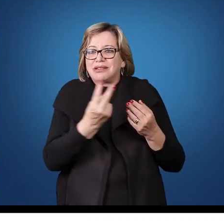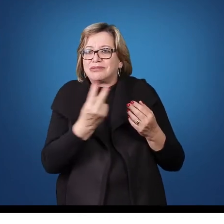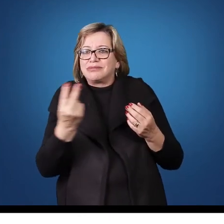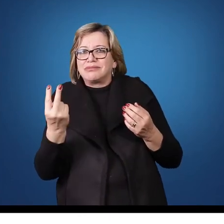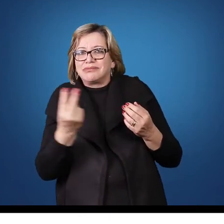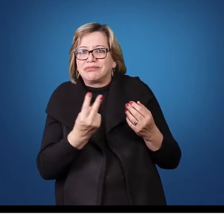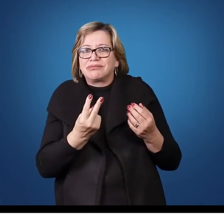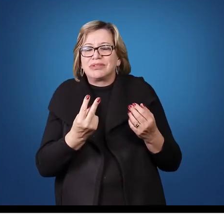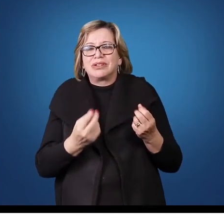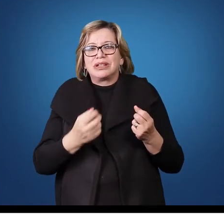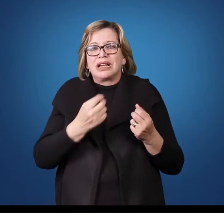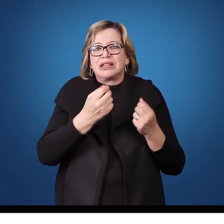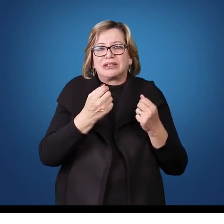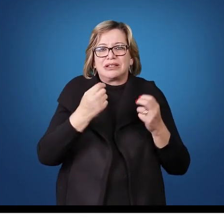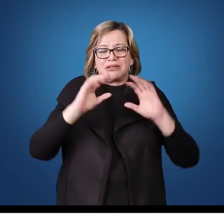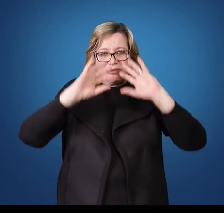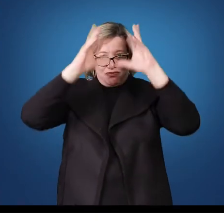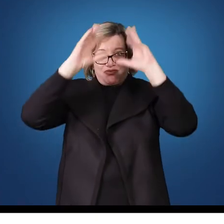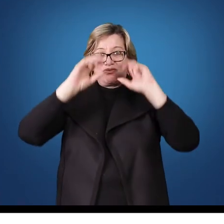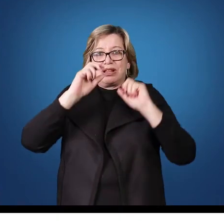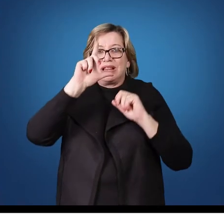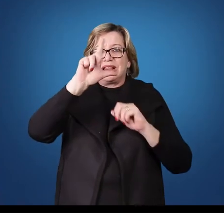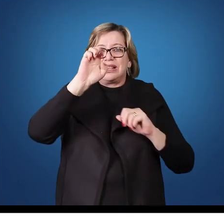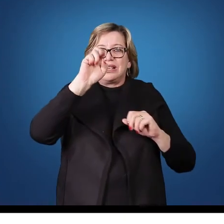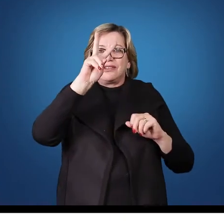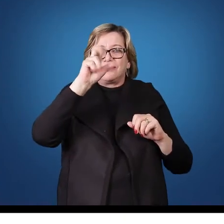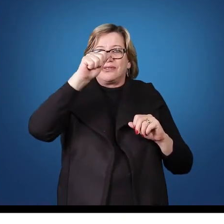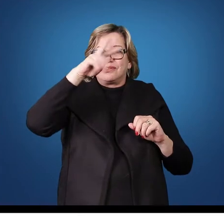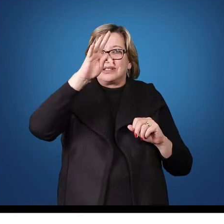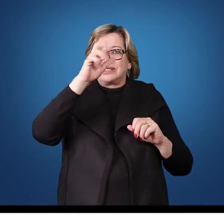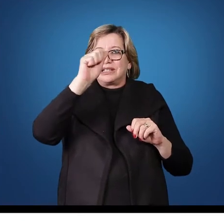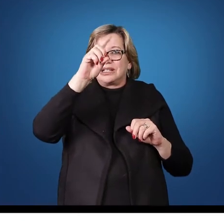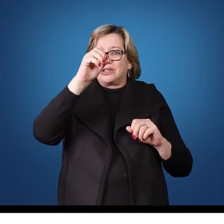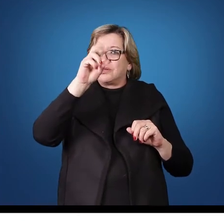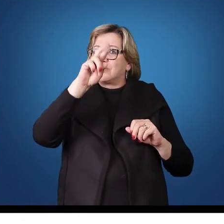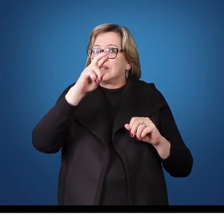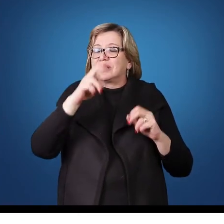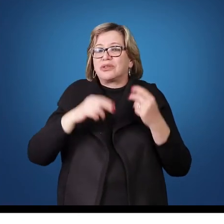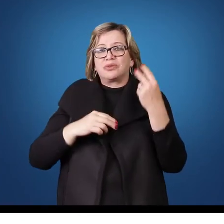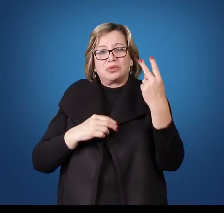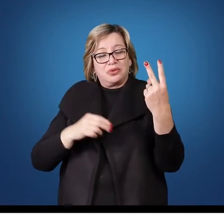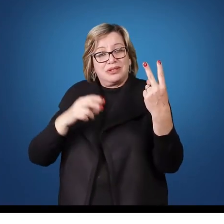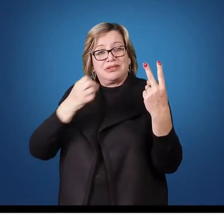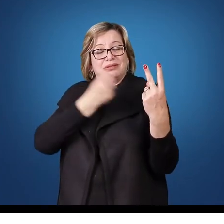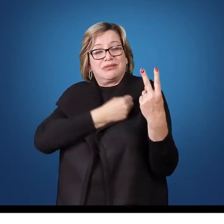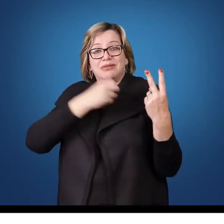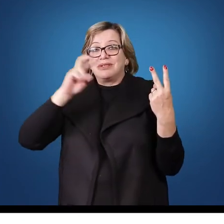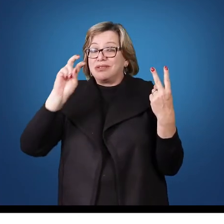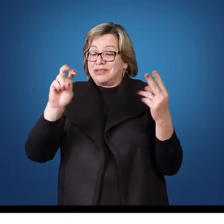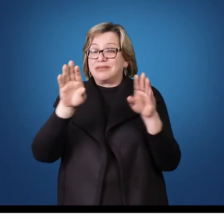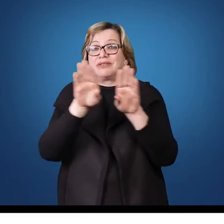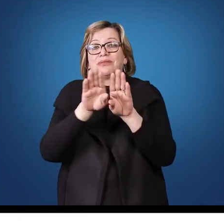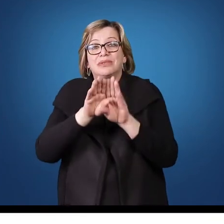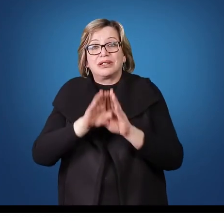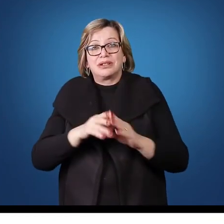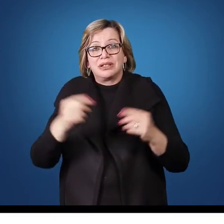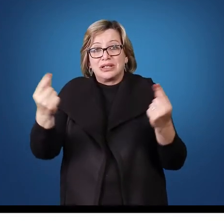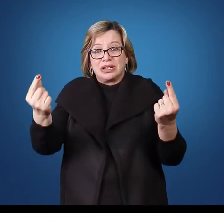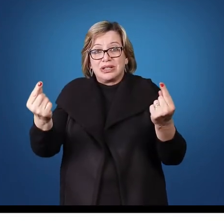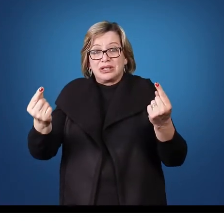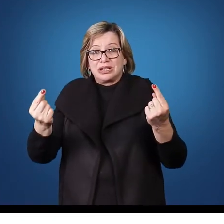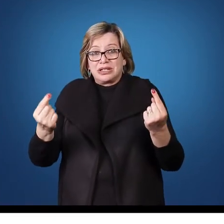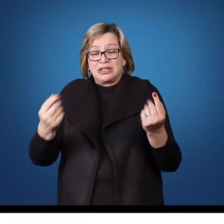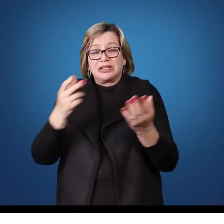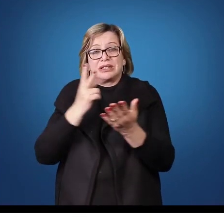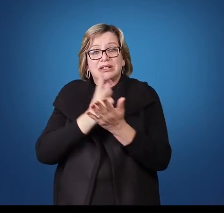estão posicionadas na 2 e na 5. Então no sistema de recepção, vindo o saque do adversário, nós temos que